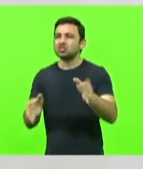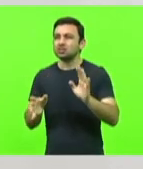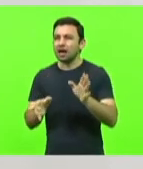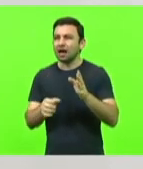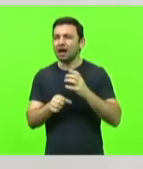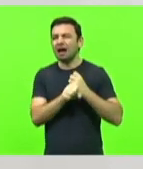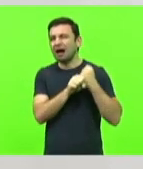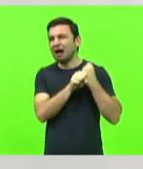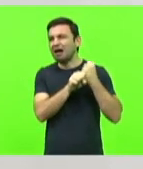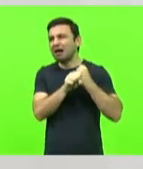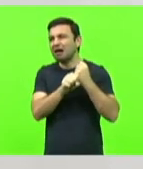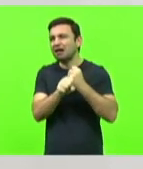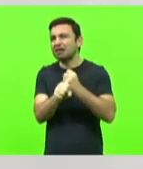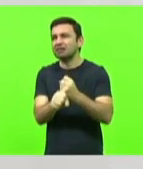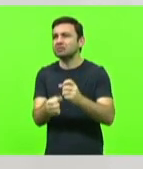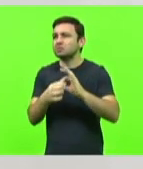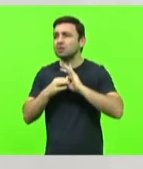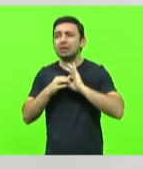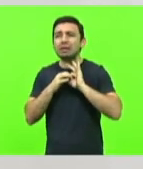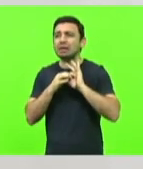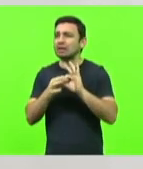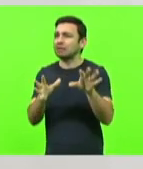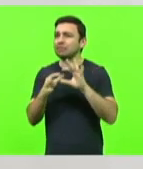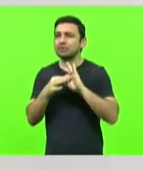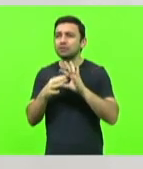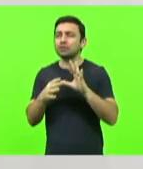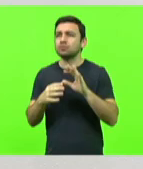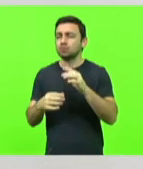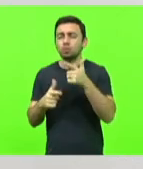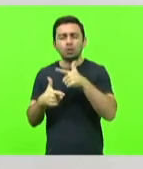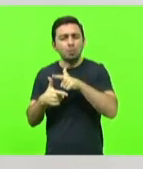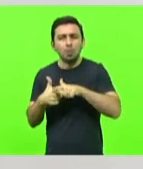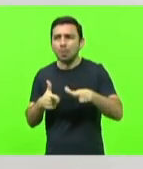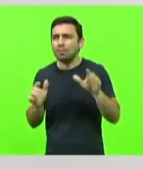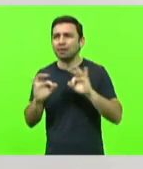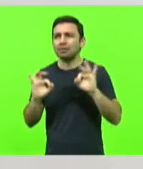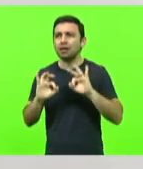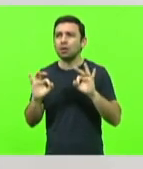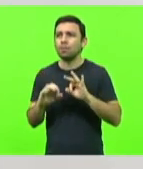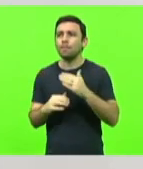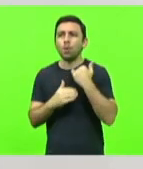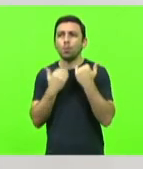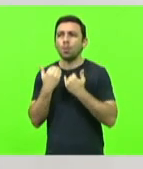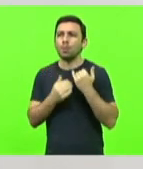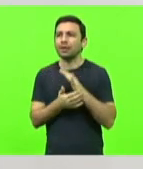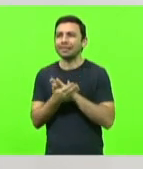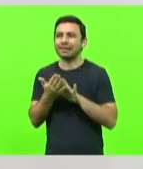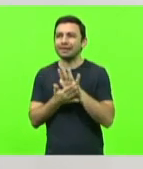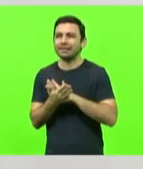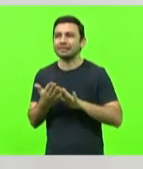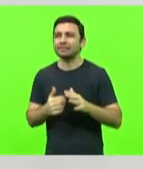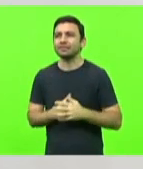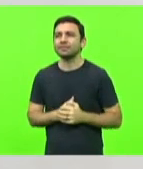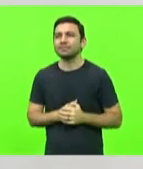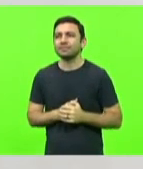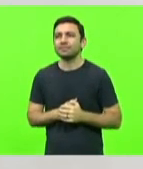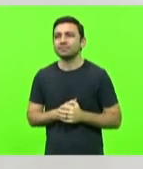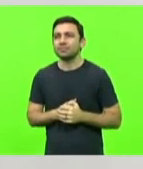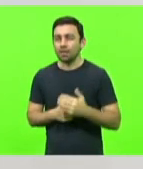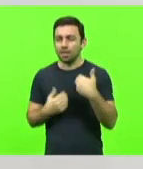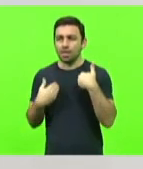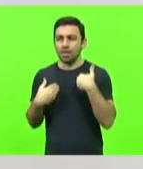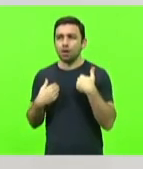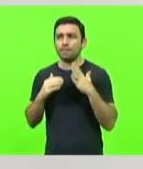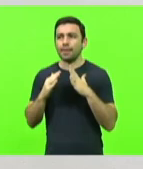anos sendo aplicado, não tem problema, nunca ninguém morreu por causa disso, tá, então tomo eu lá em